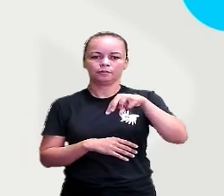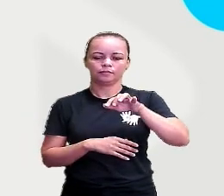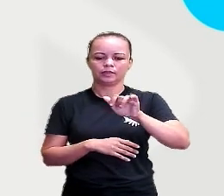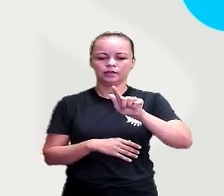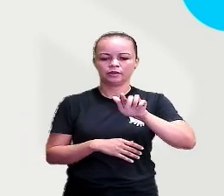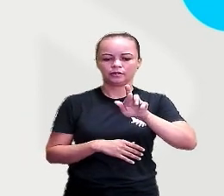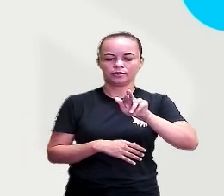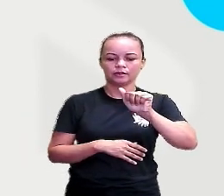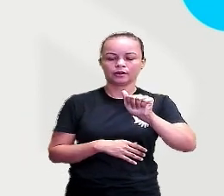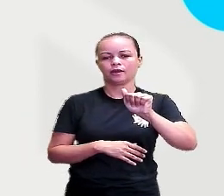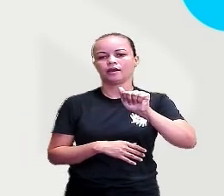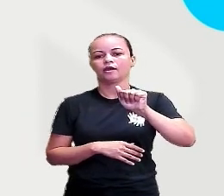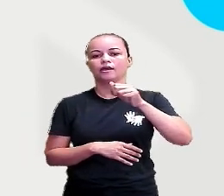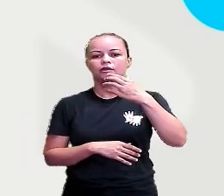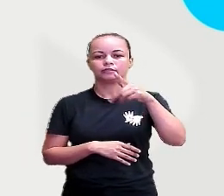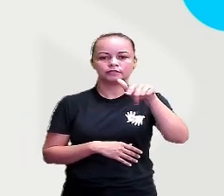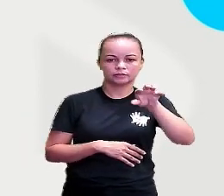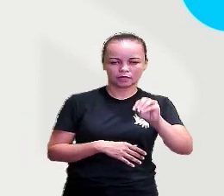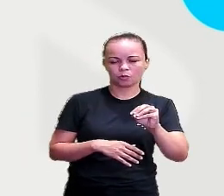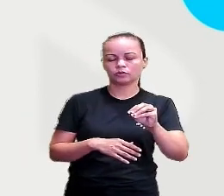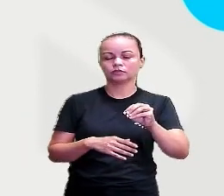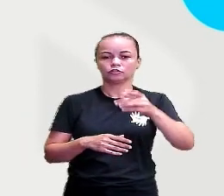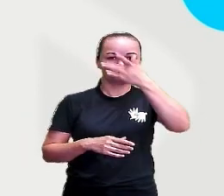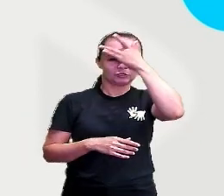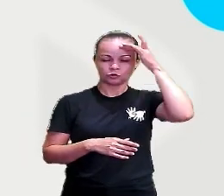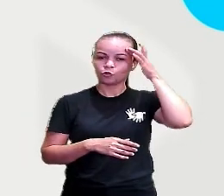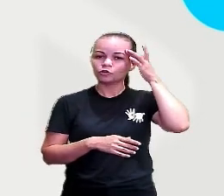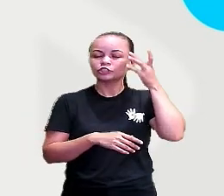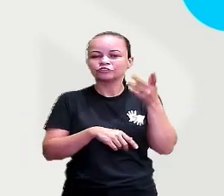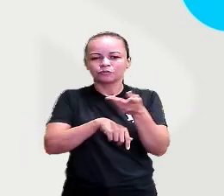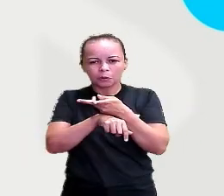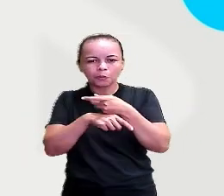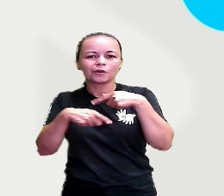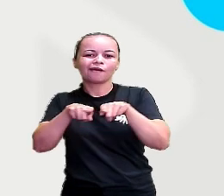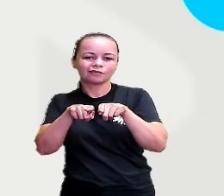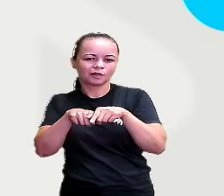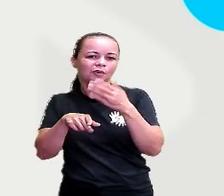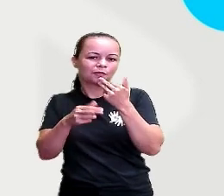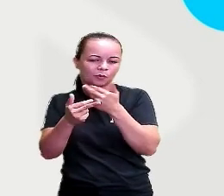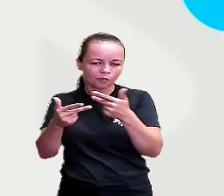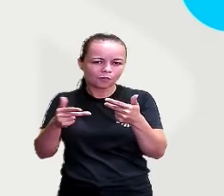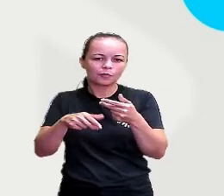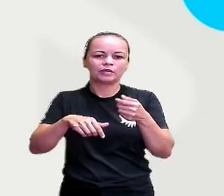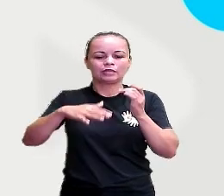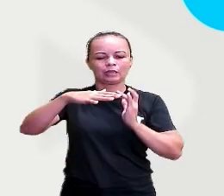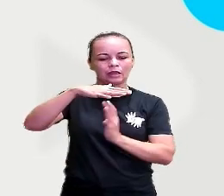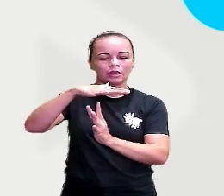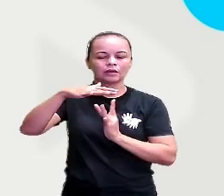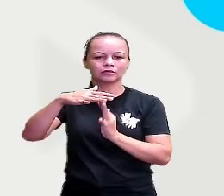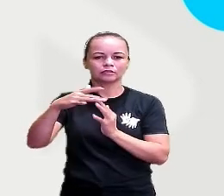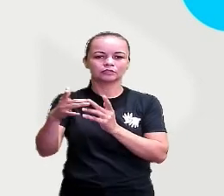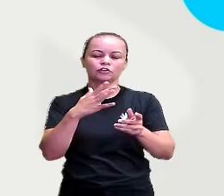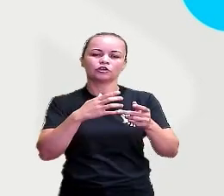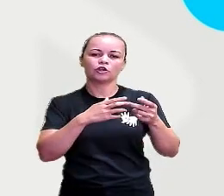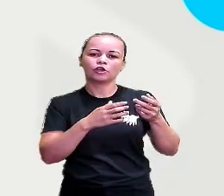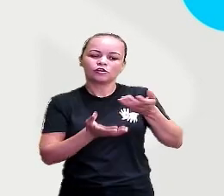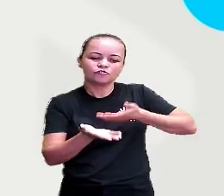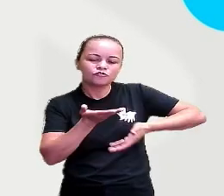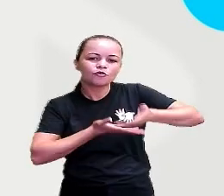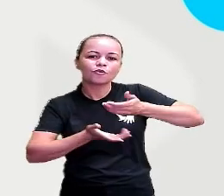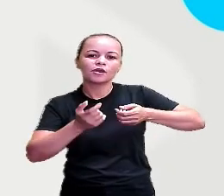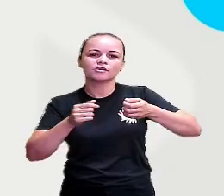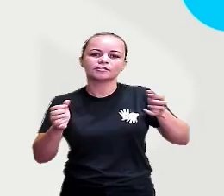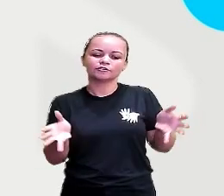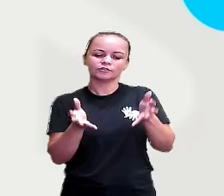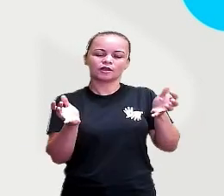lugar para o outro para buscar novos alimentos. E aí, acabam tanto sendo influenciadas por outras culturas, como também influenciando com a